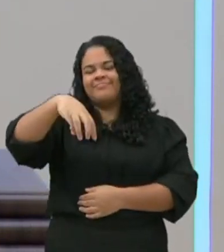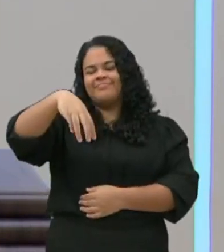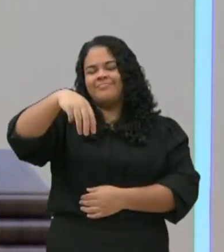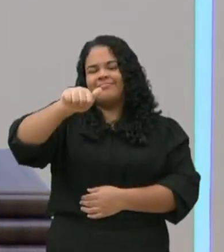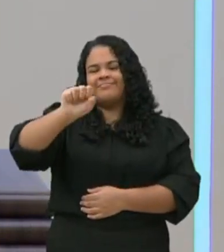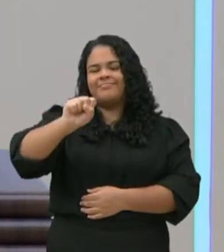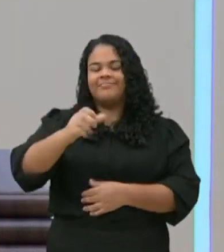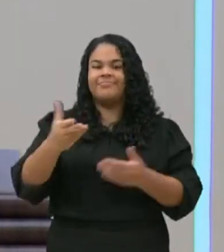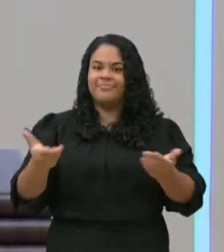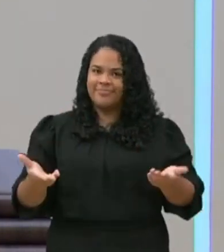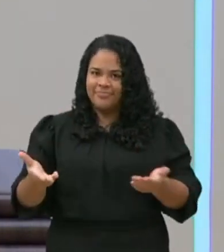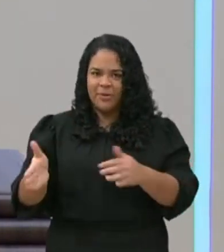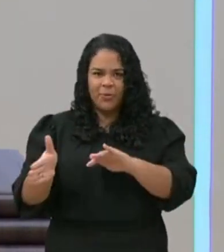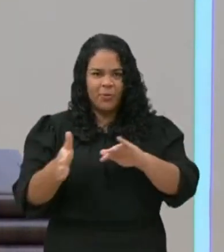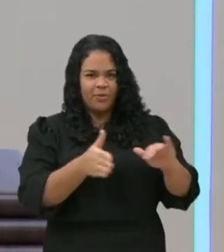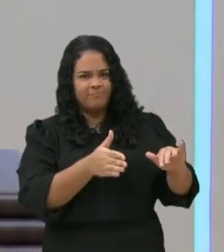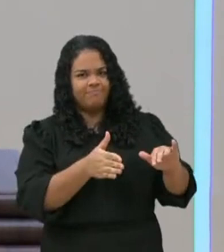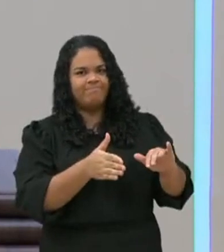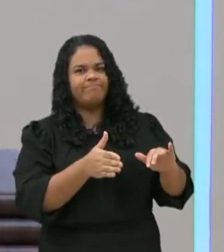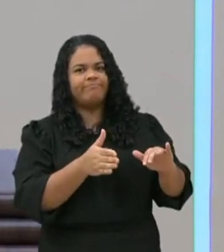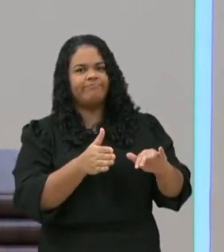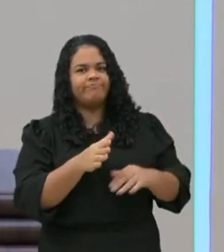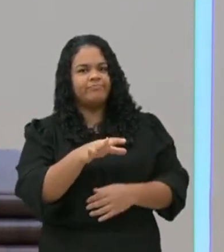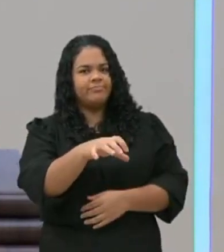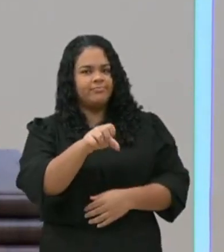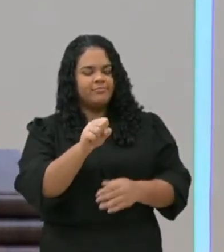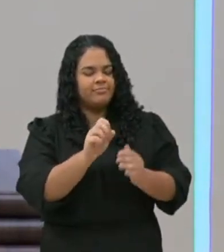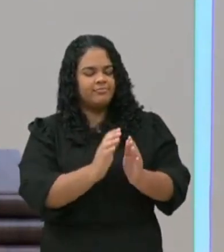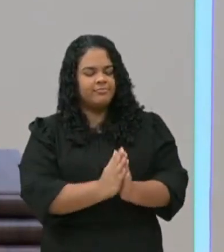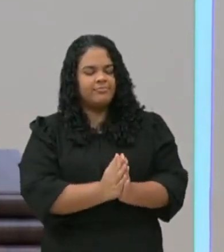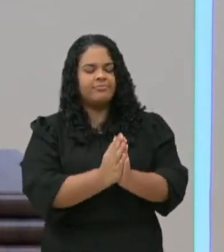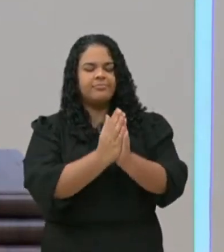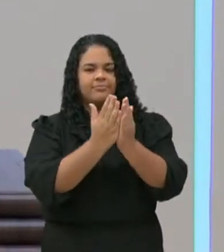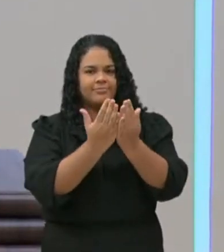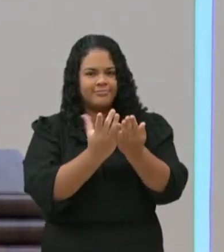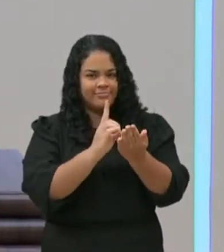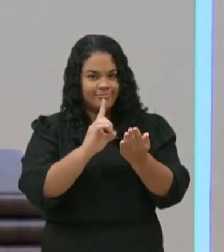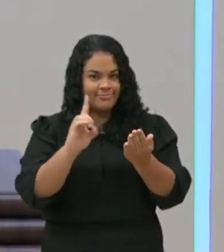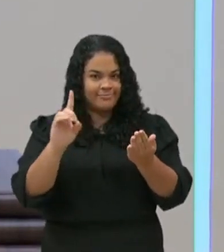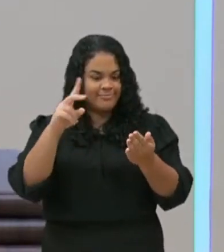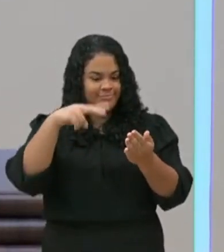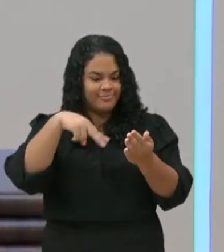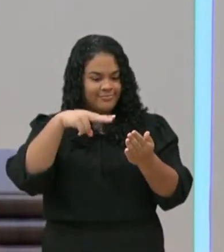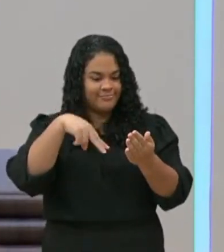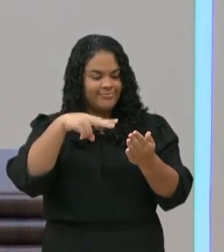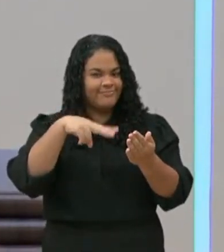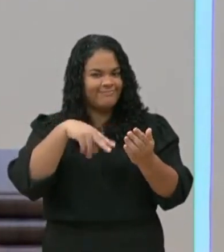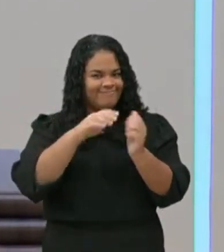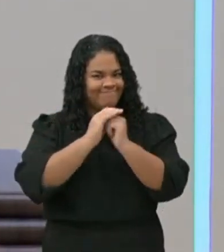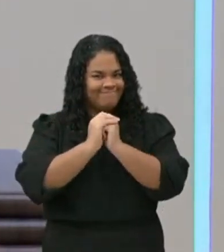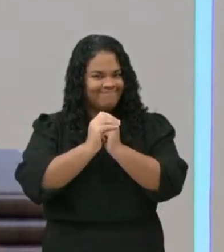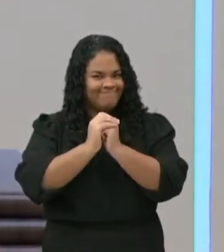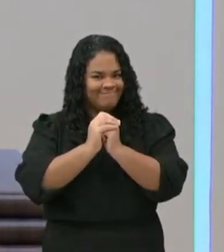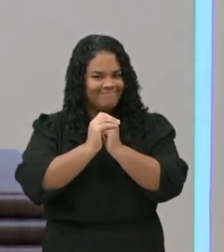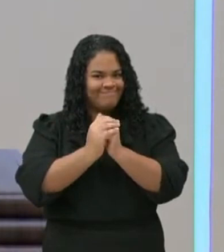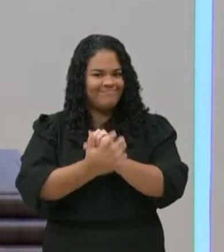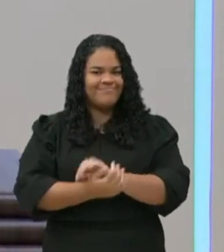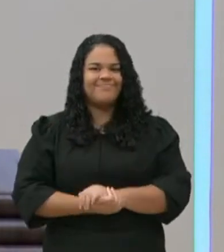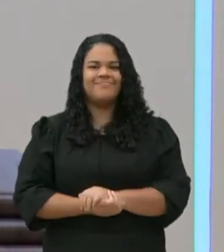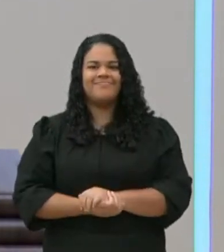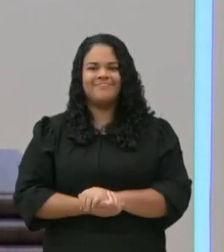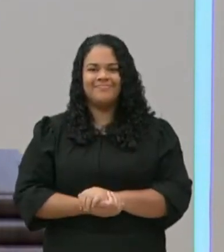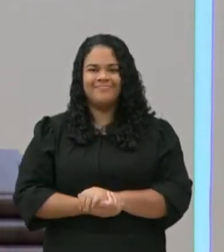queridos, eu quero convidar a todos para nós meditarmos na Santa Palavra de Deus. Você tem um